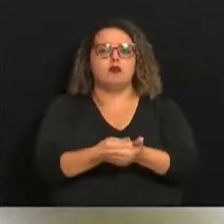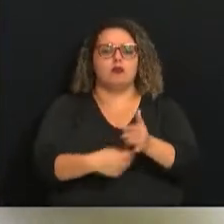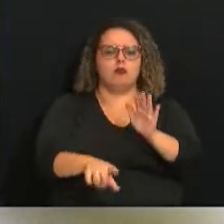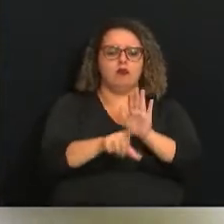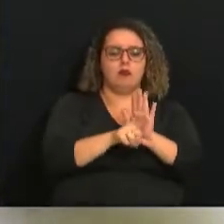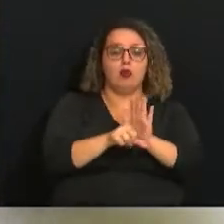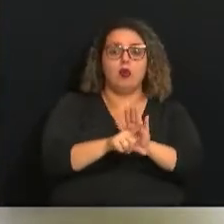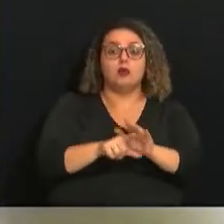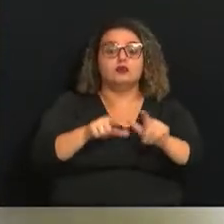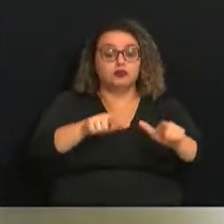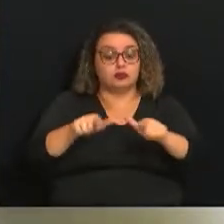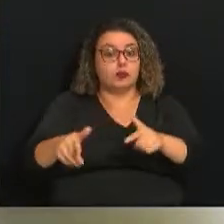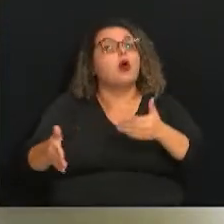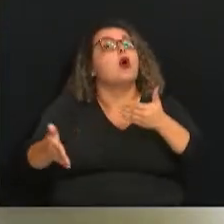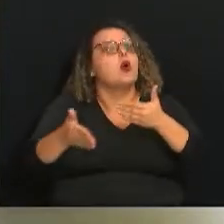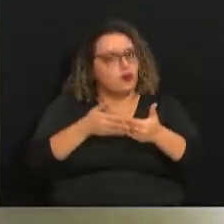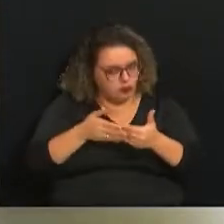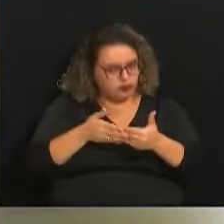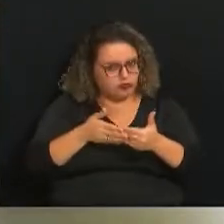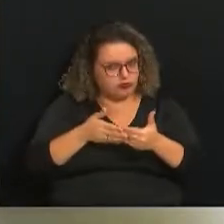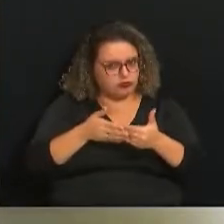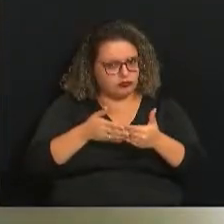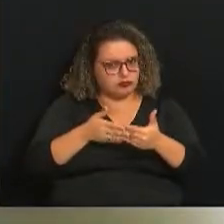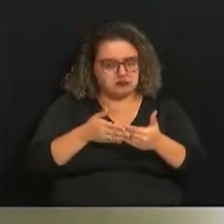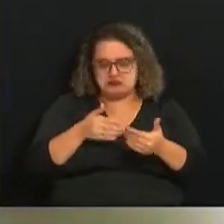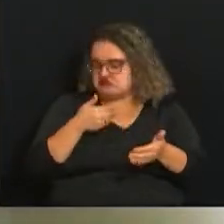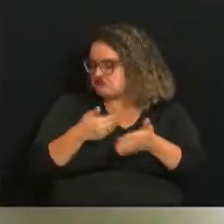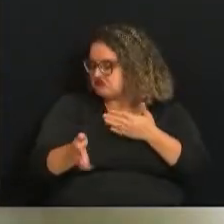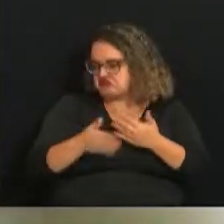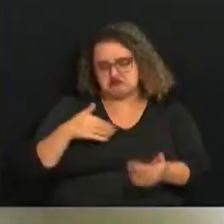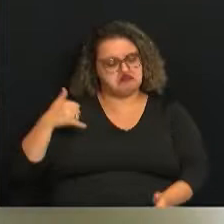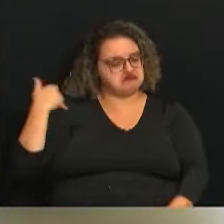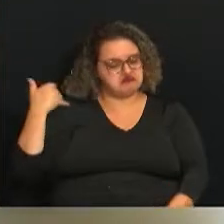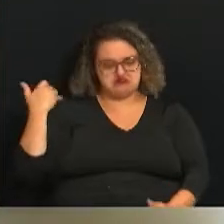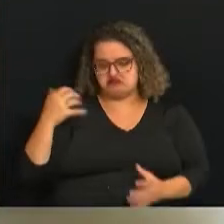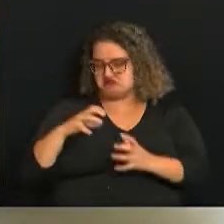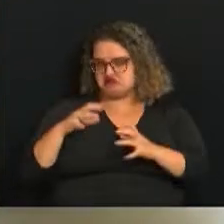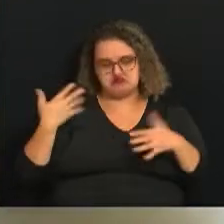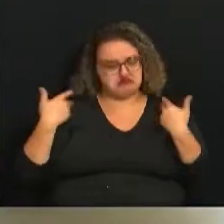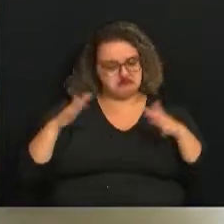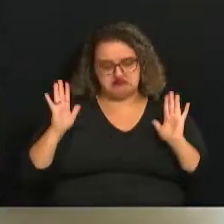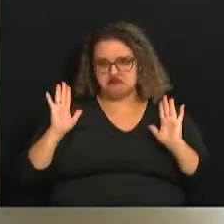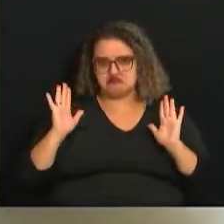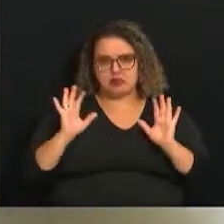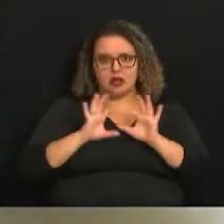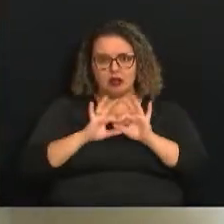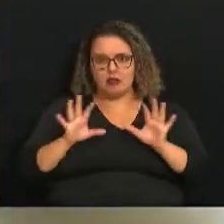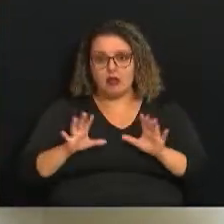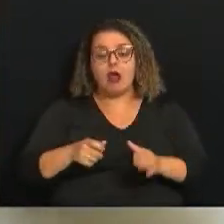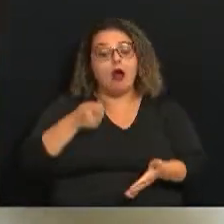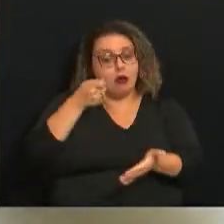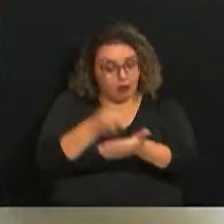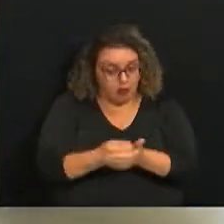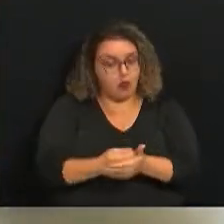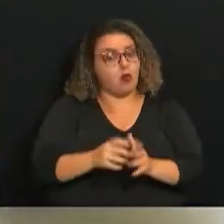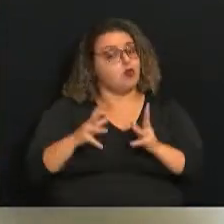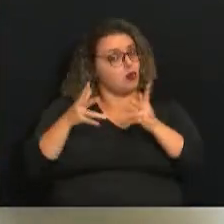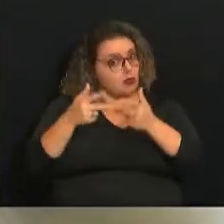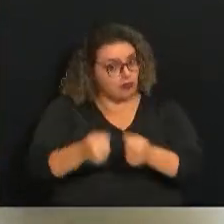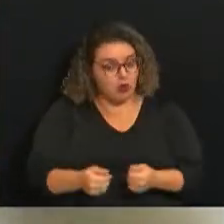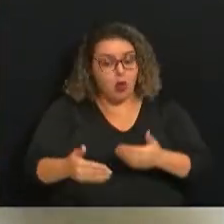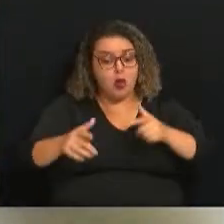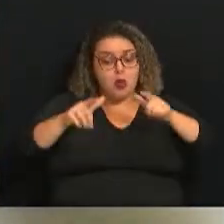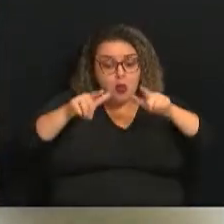ambientes fechados, independente de faixa etária e de qualificação do espaço, a regra vale para todos os